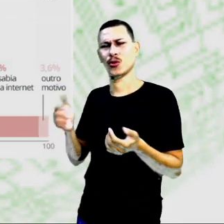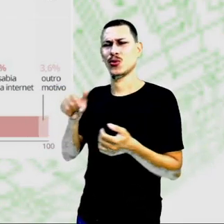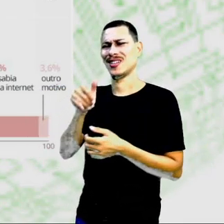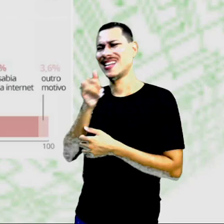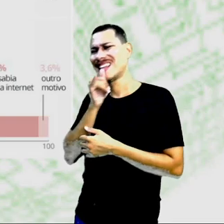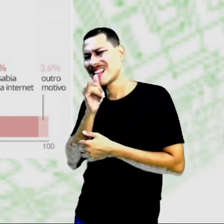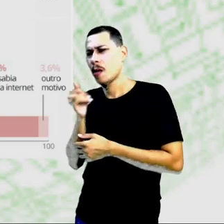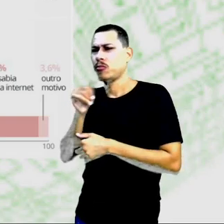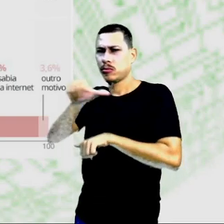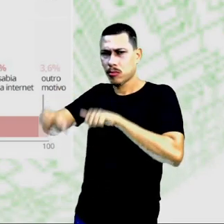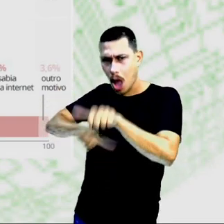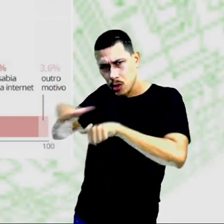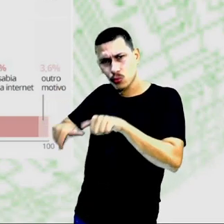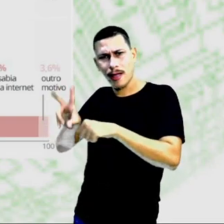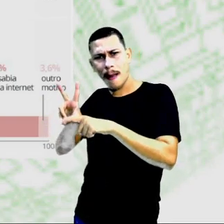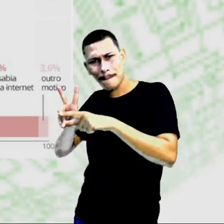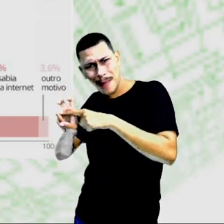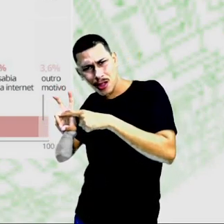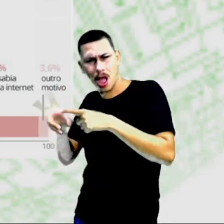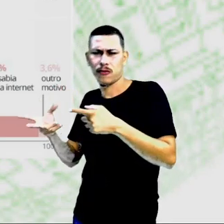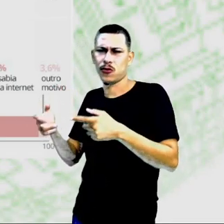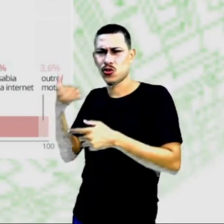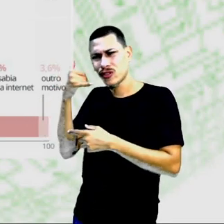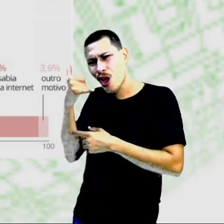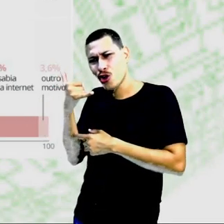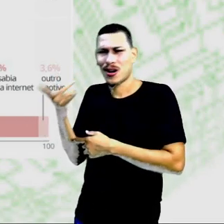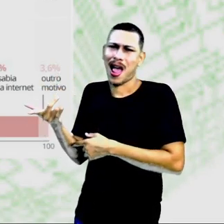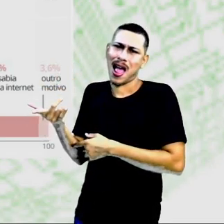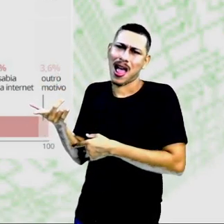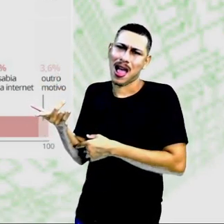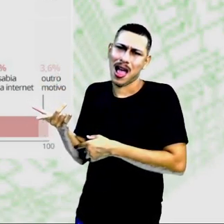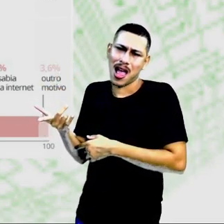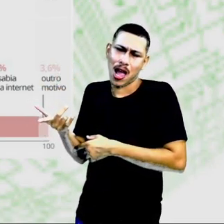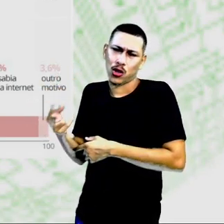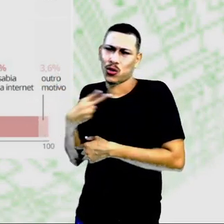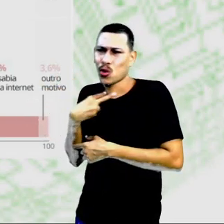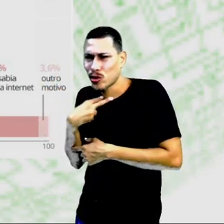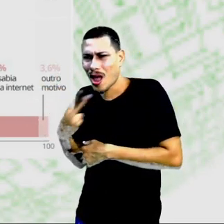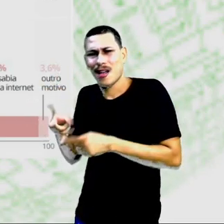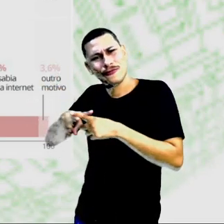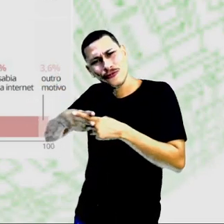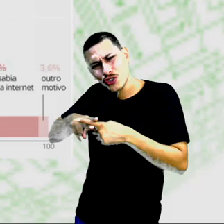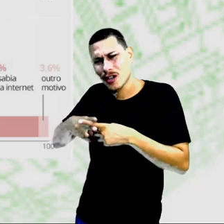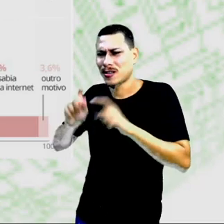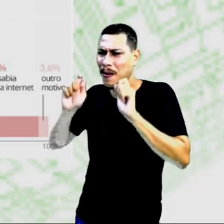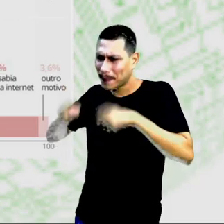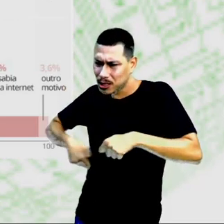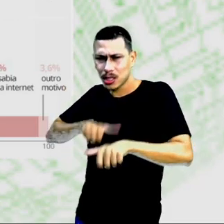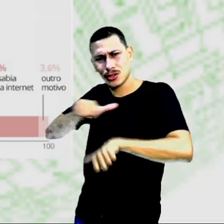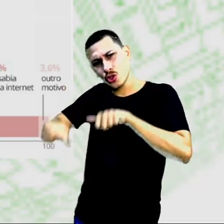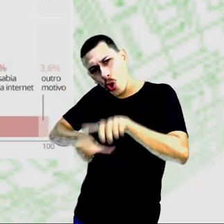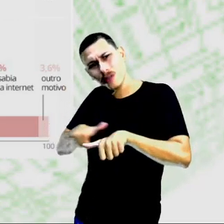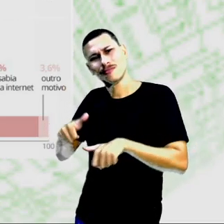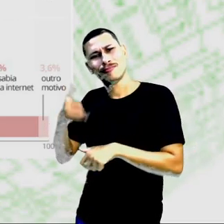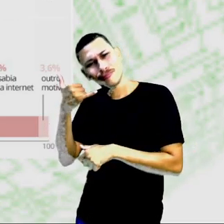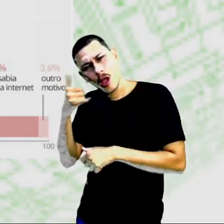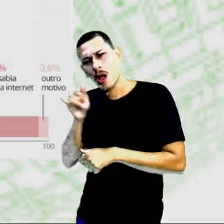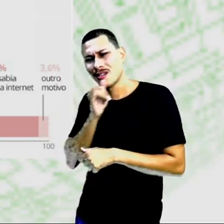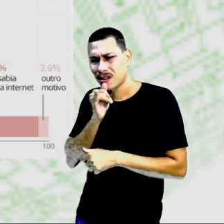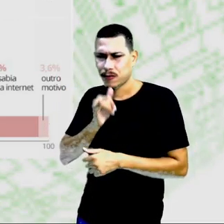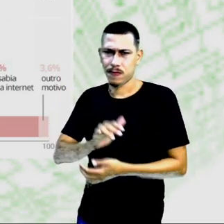esse seu aparelho já não suporta. Então você vai ter que ter uma nova tecnologia. E outra situação.